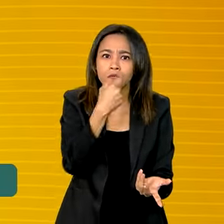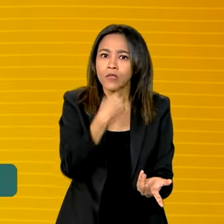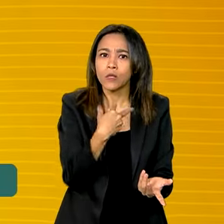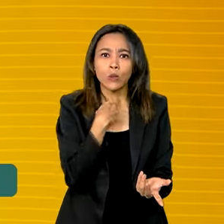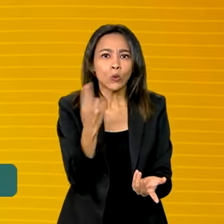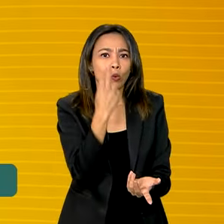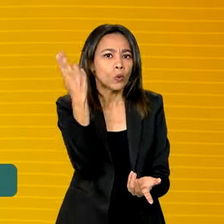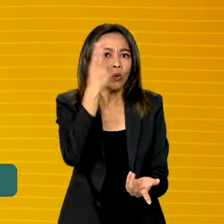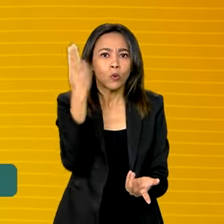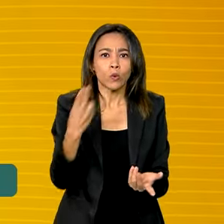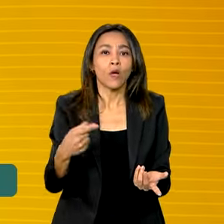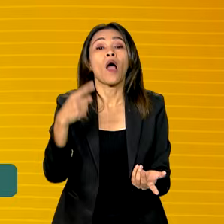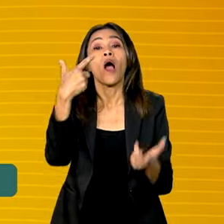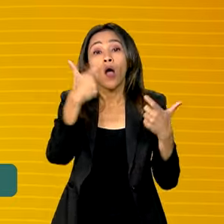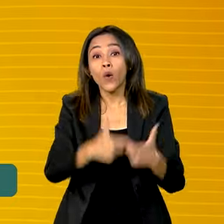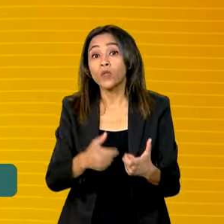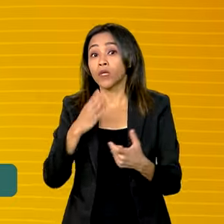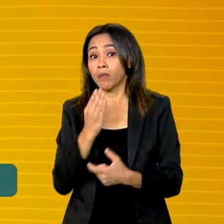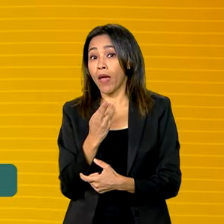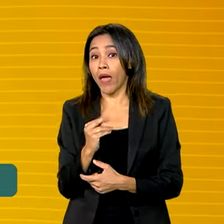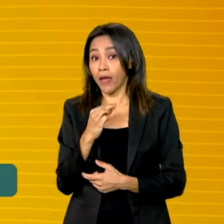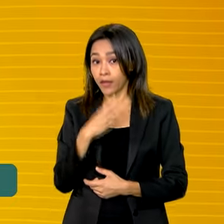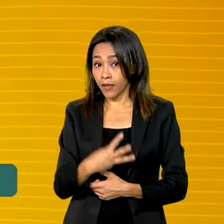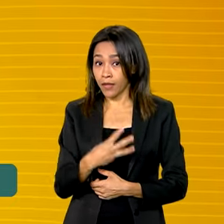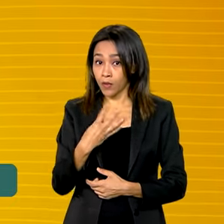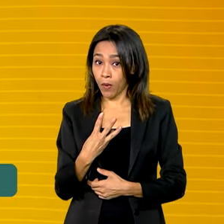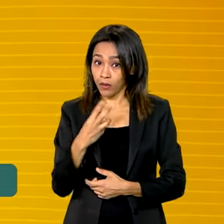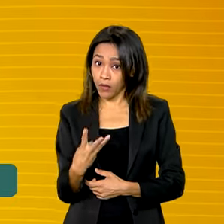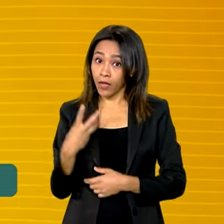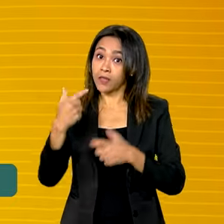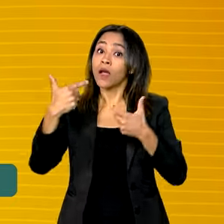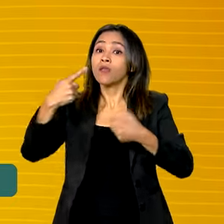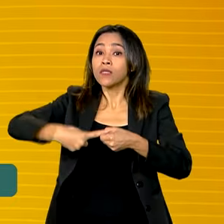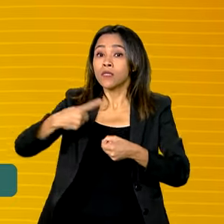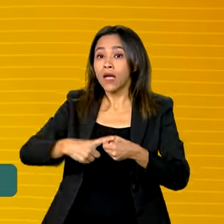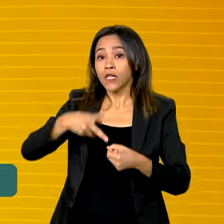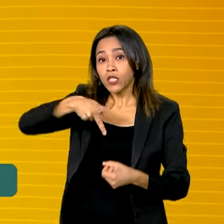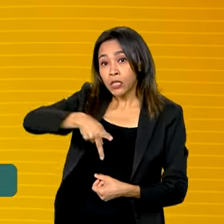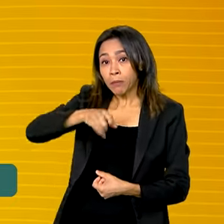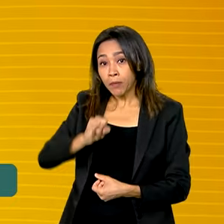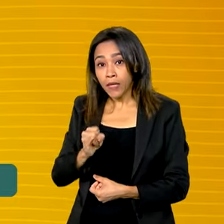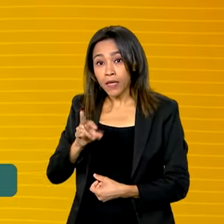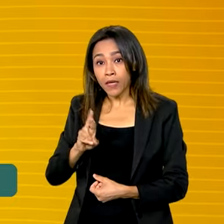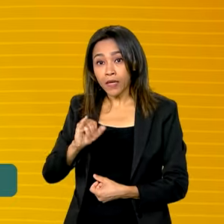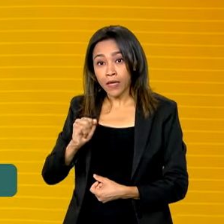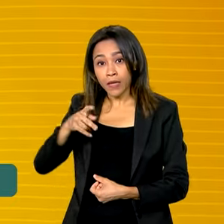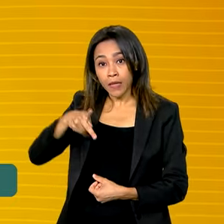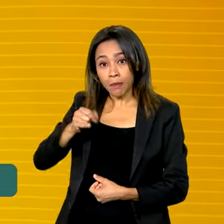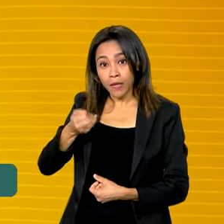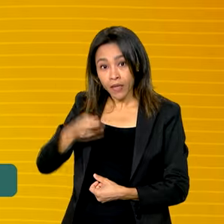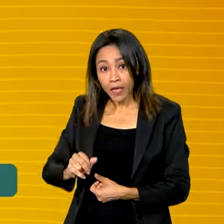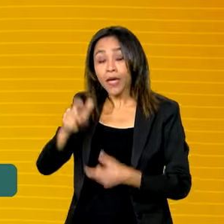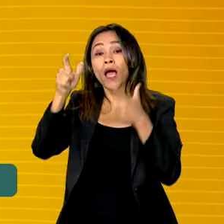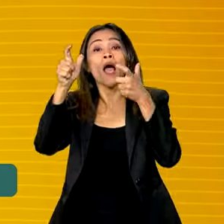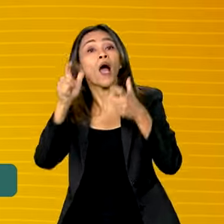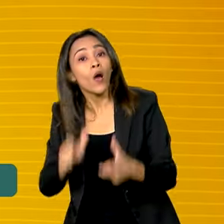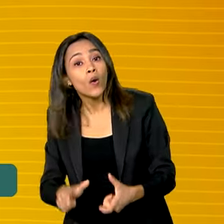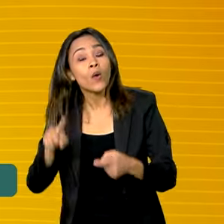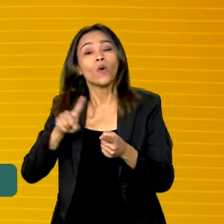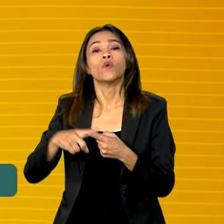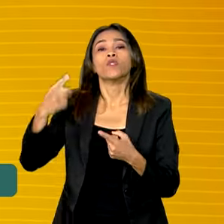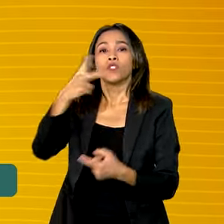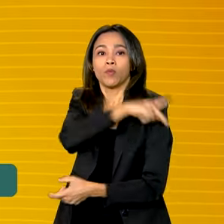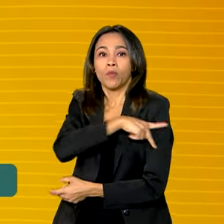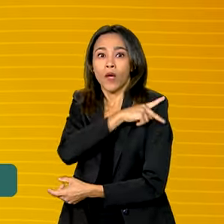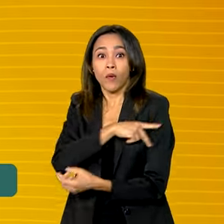A apreensão foi na BR-343, em Piripiri, no estado do Piauí. Os medicamentos Durateston e Citotec, que só